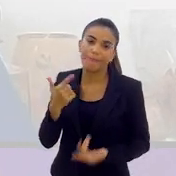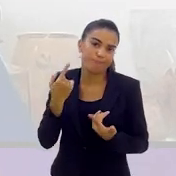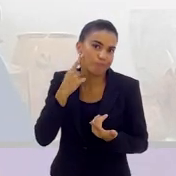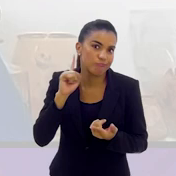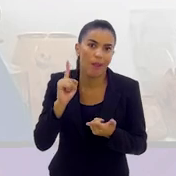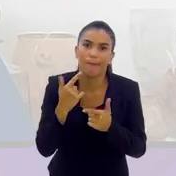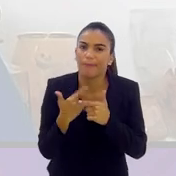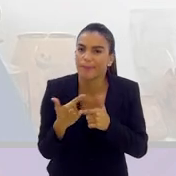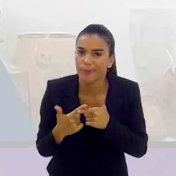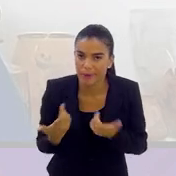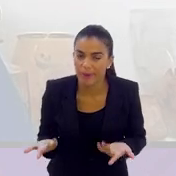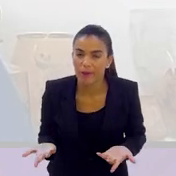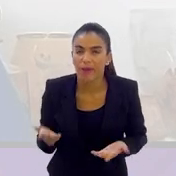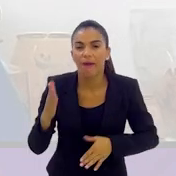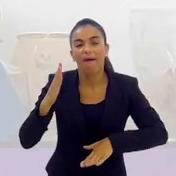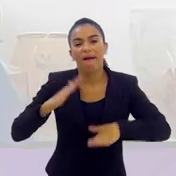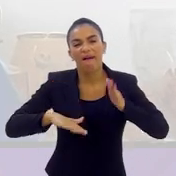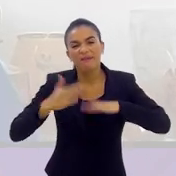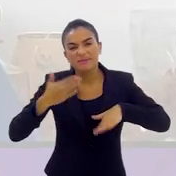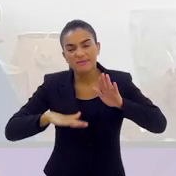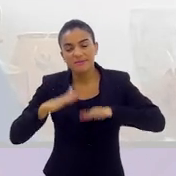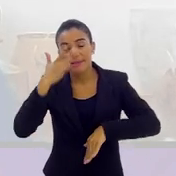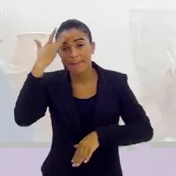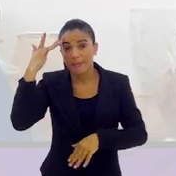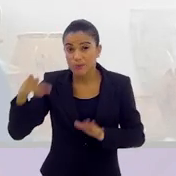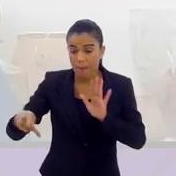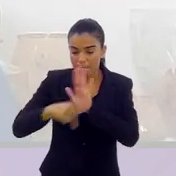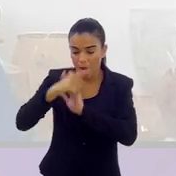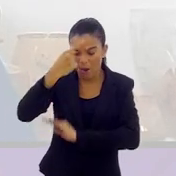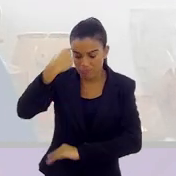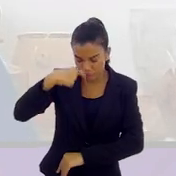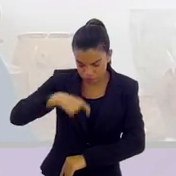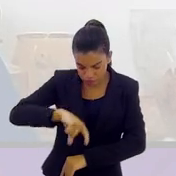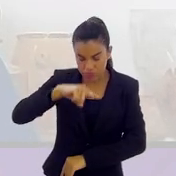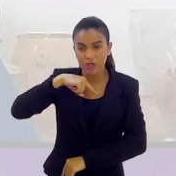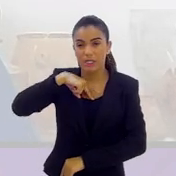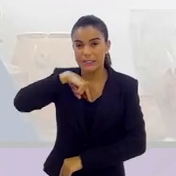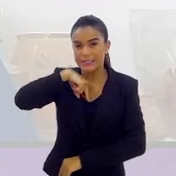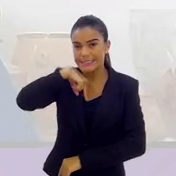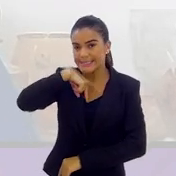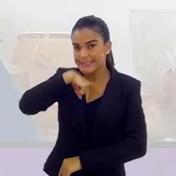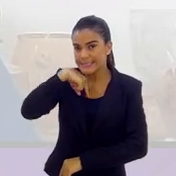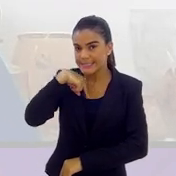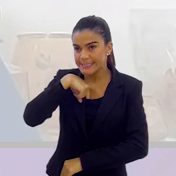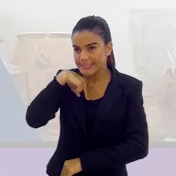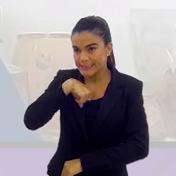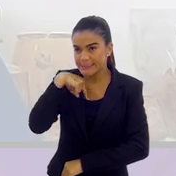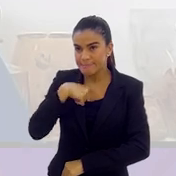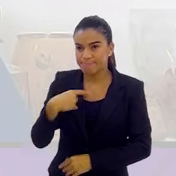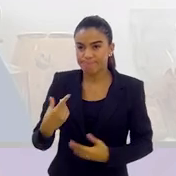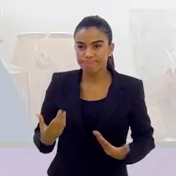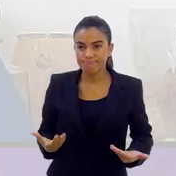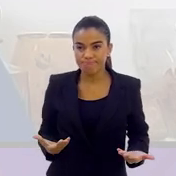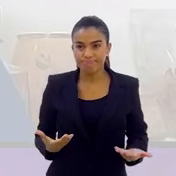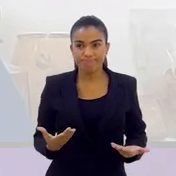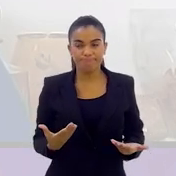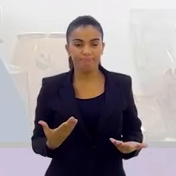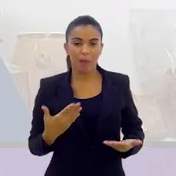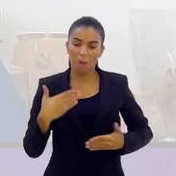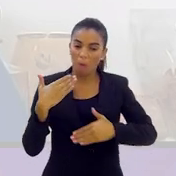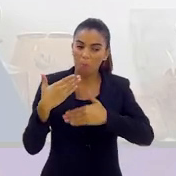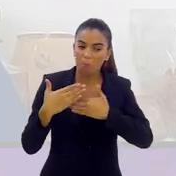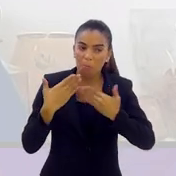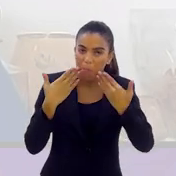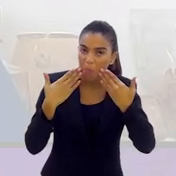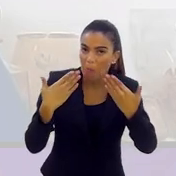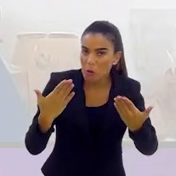sabe por quê. Isso é uma coisa... Não sei se é a pessoa ou uma coisa que acaba... A pessoa